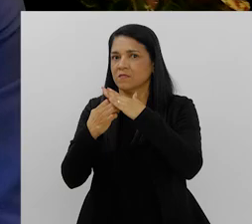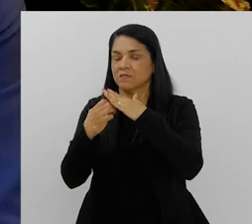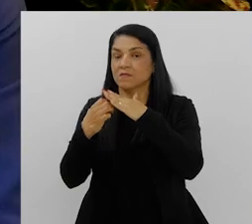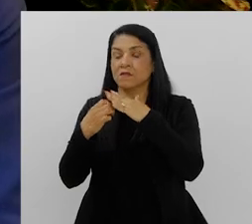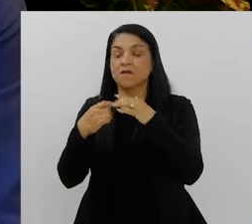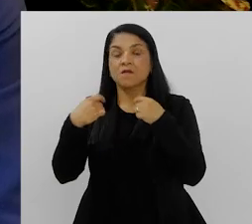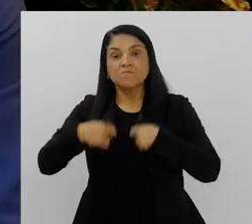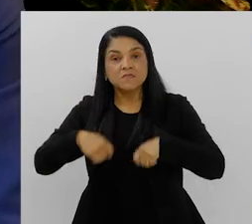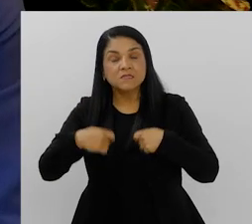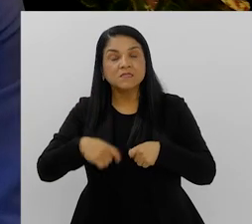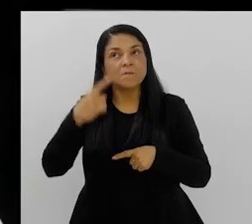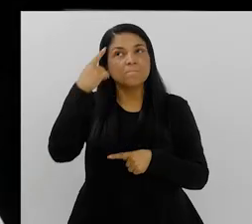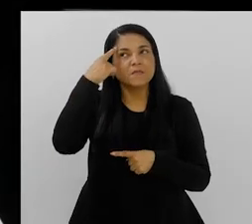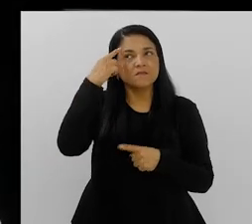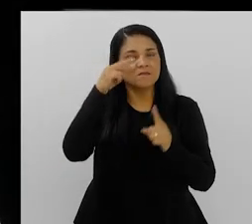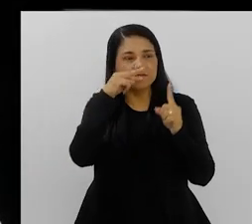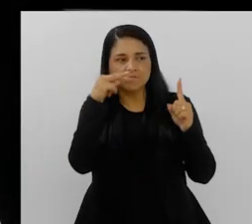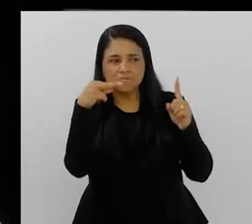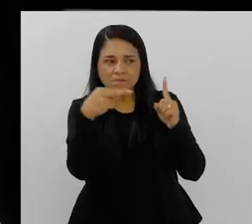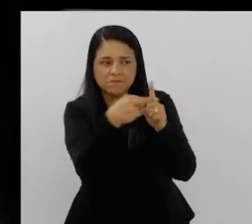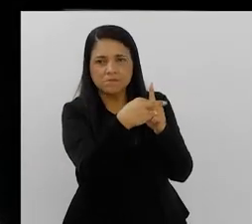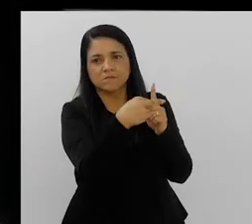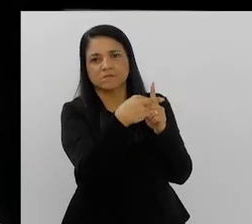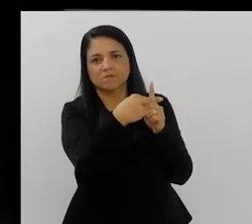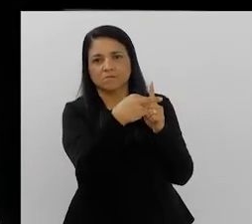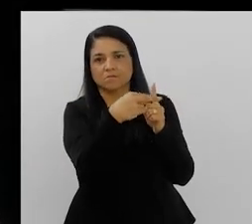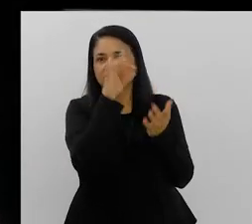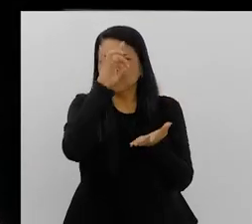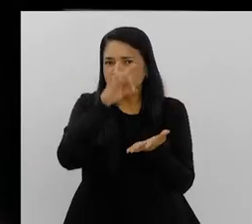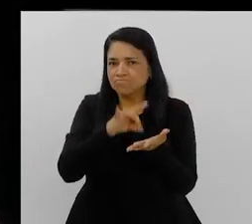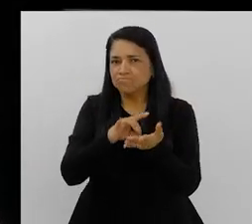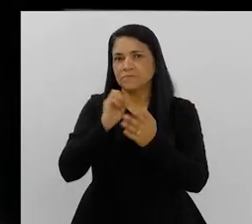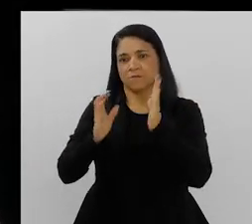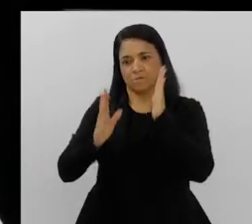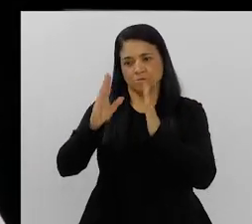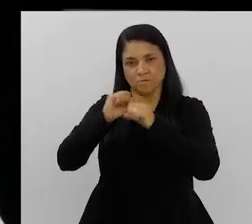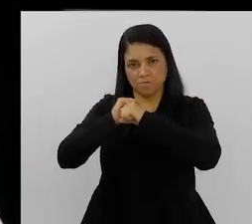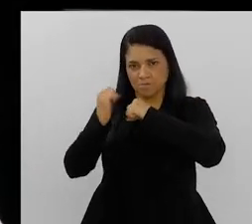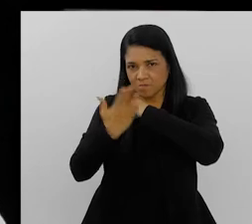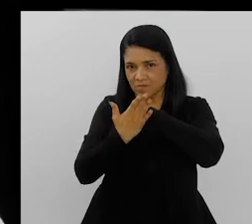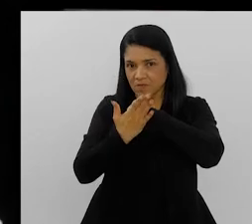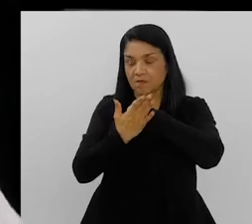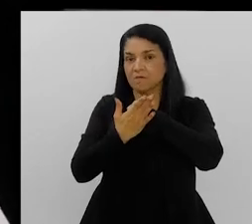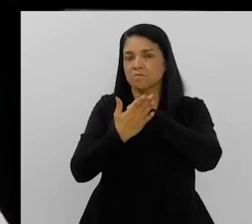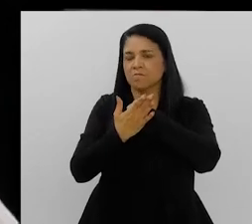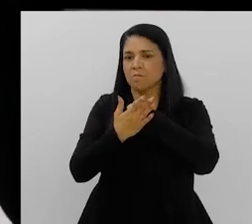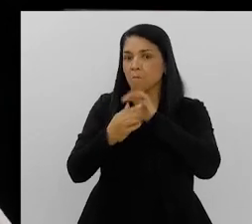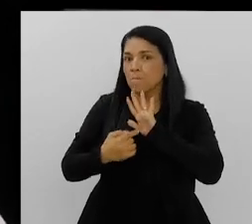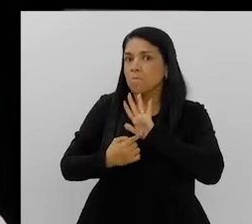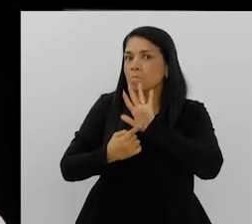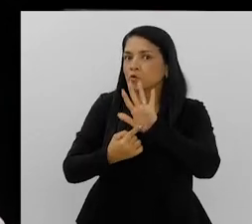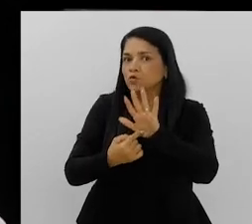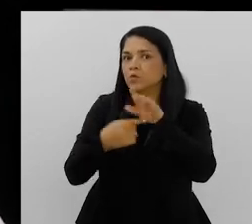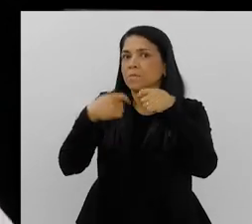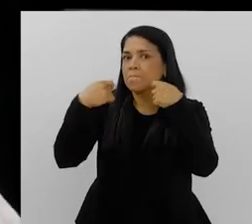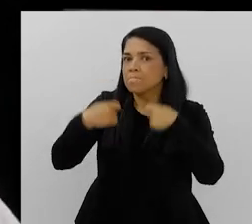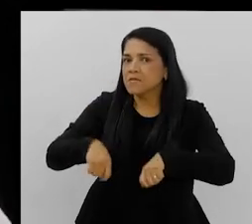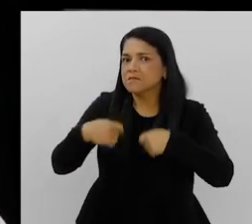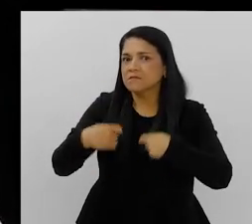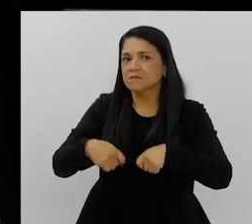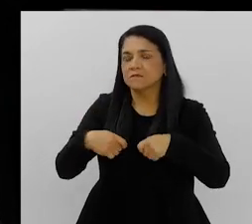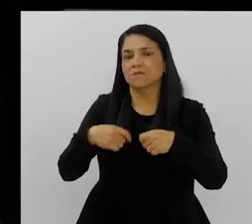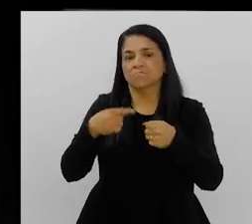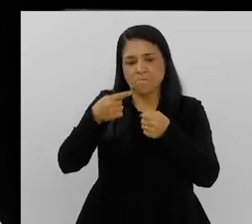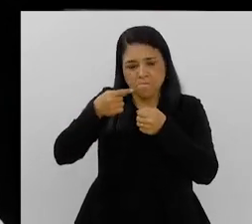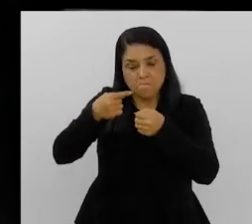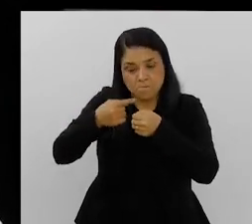responsabilidade é de todos. Então, acho que a partir daí, a gente precisa pensar nessa perspectiva de que, de fato, a pandemia trouxe, descortinou